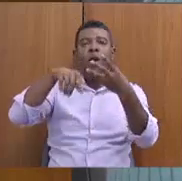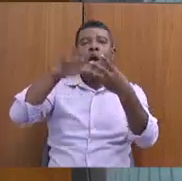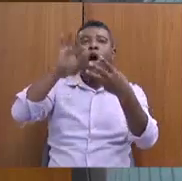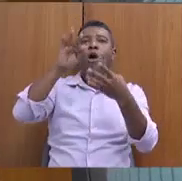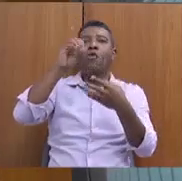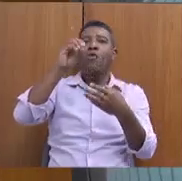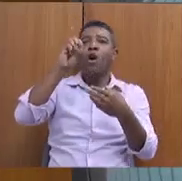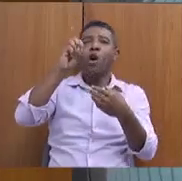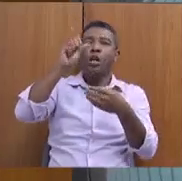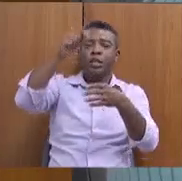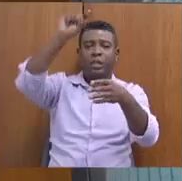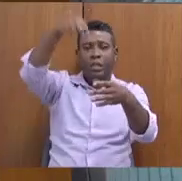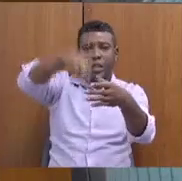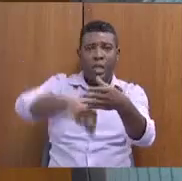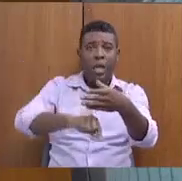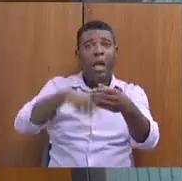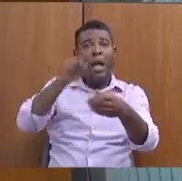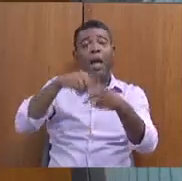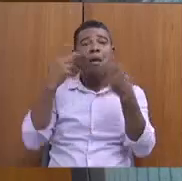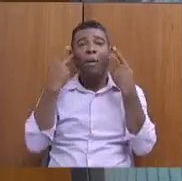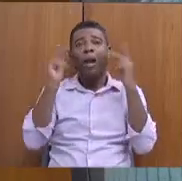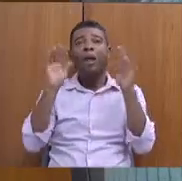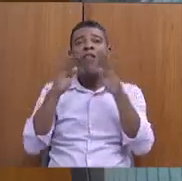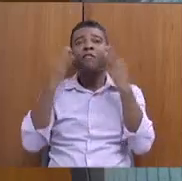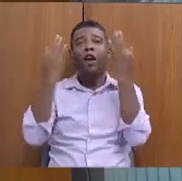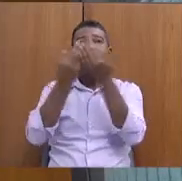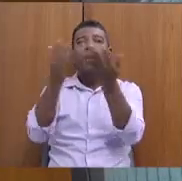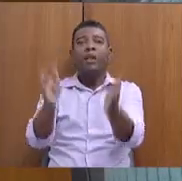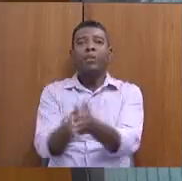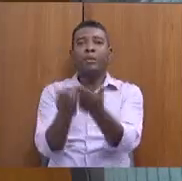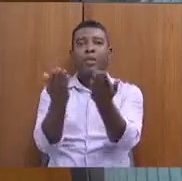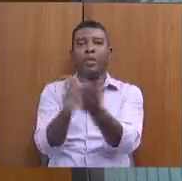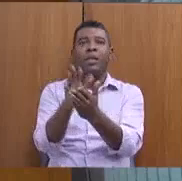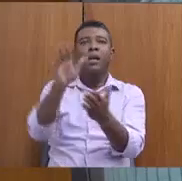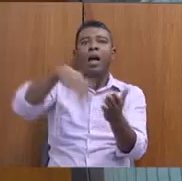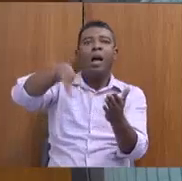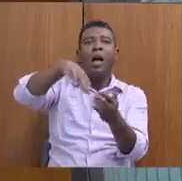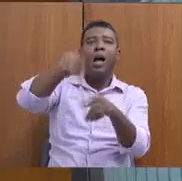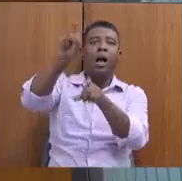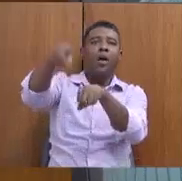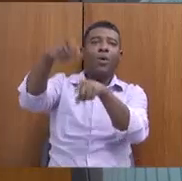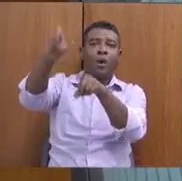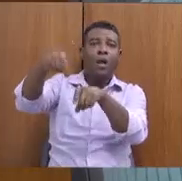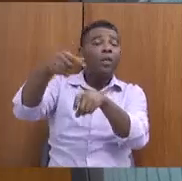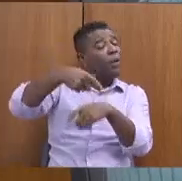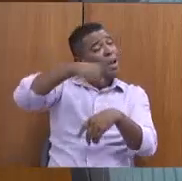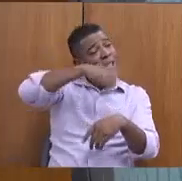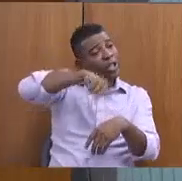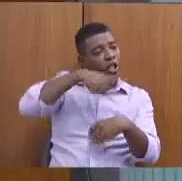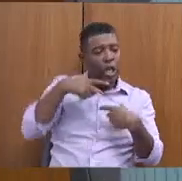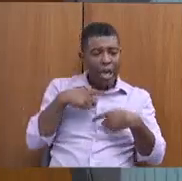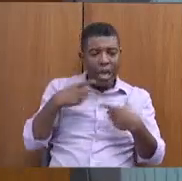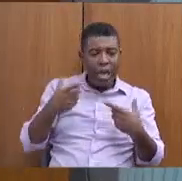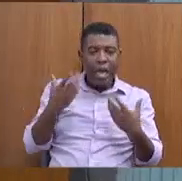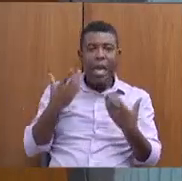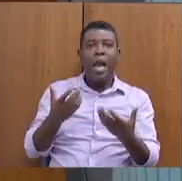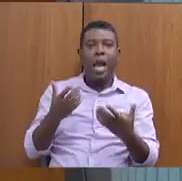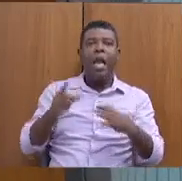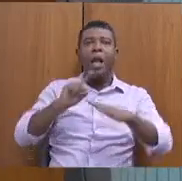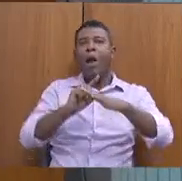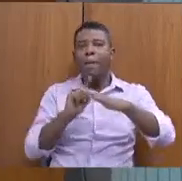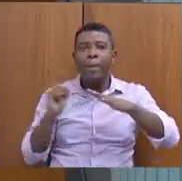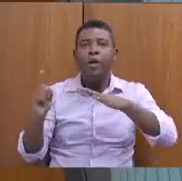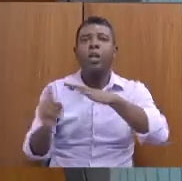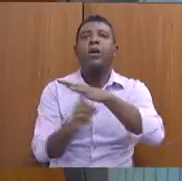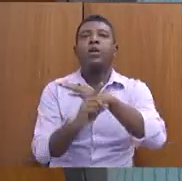essas famílias em extrema pobreza na zona rural. Então, a gente quer ter um protagonismo do IDN, eu já venho conversando isso